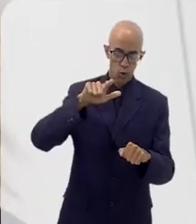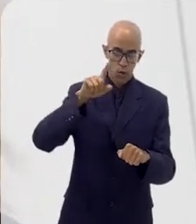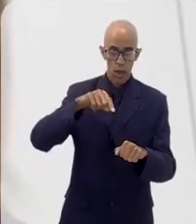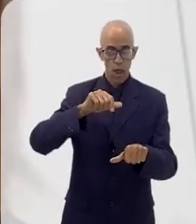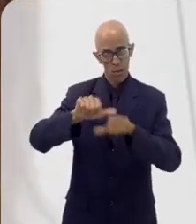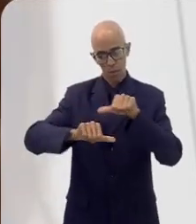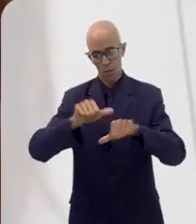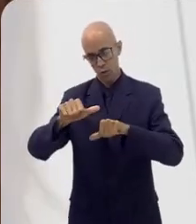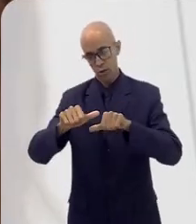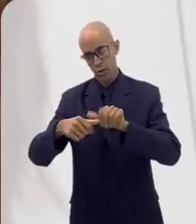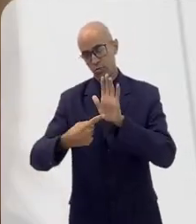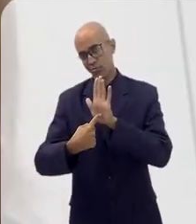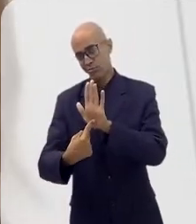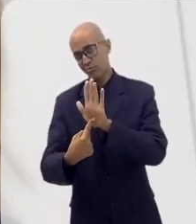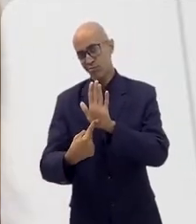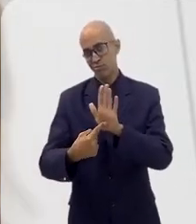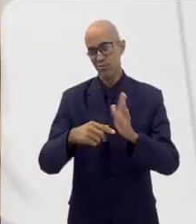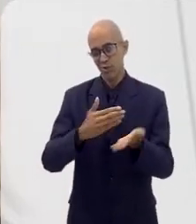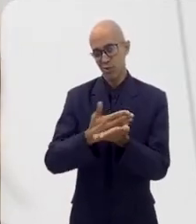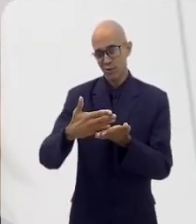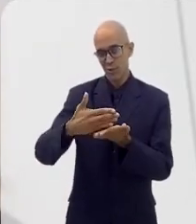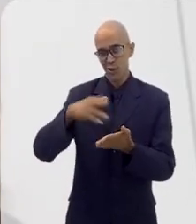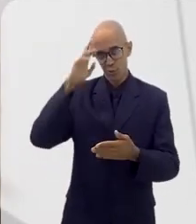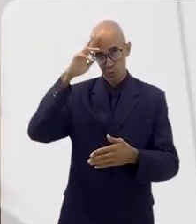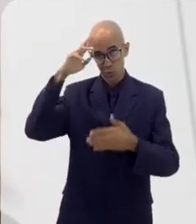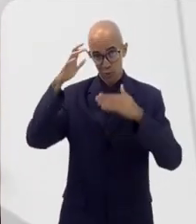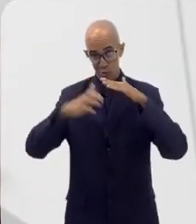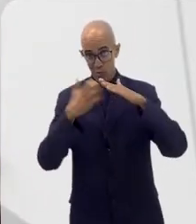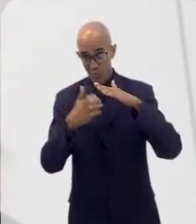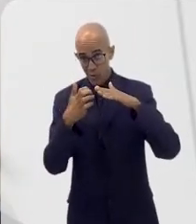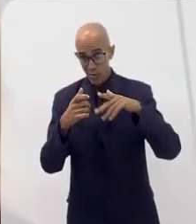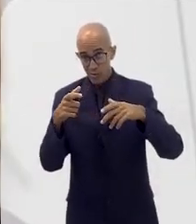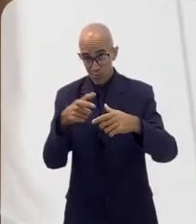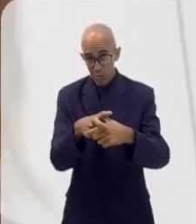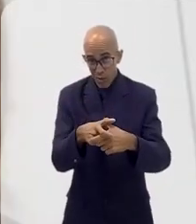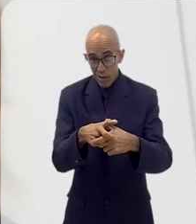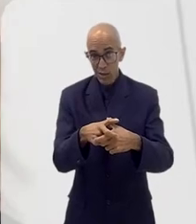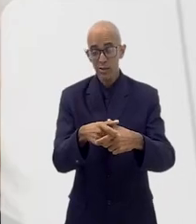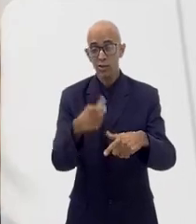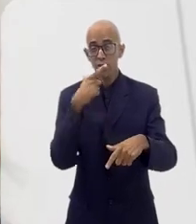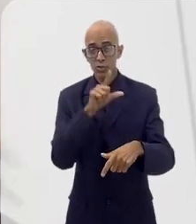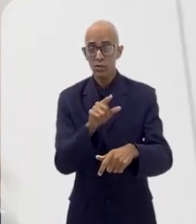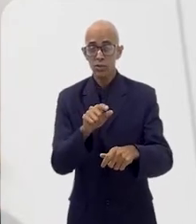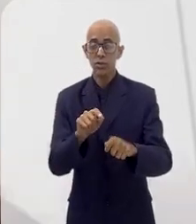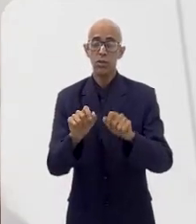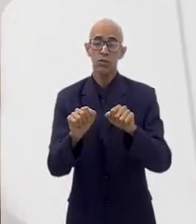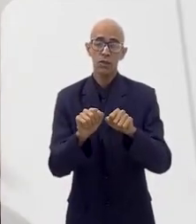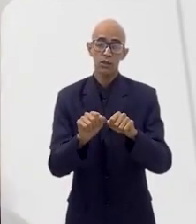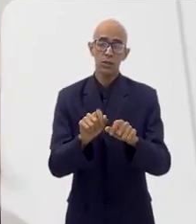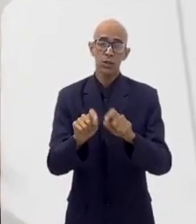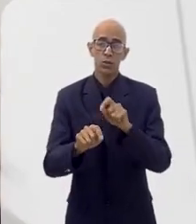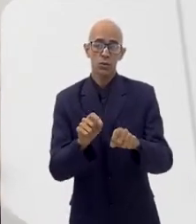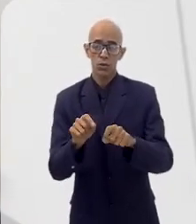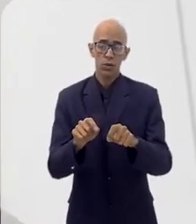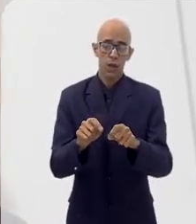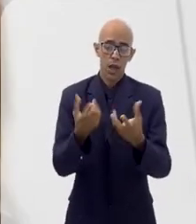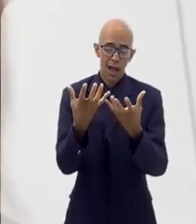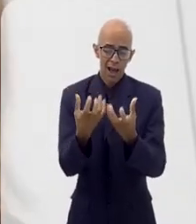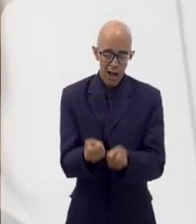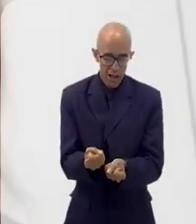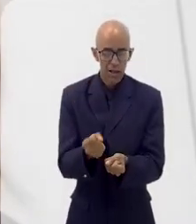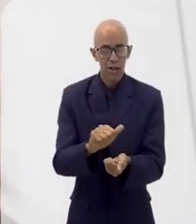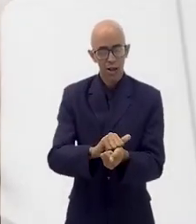mudanças e começou com os empresários, pequenos empresários que puderam colocar, que